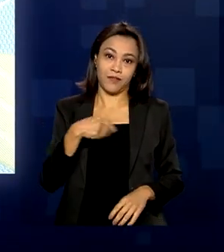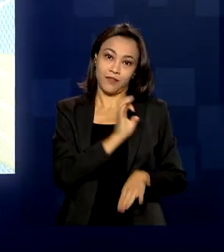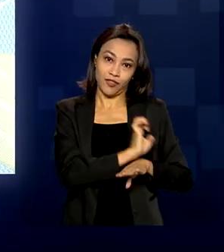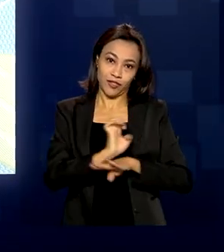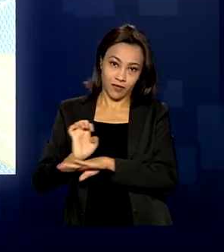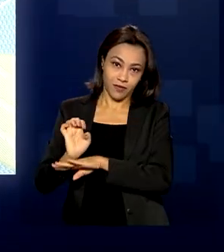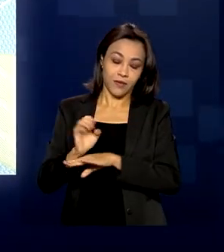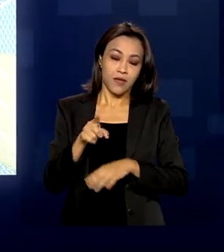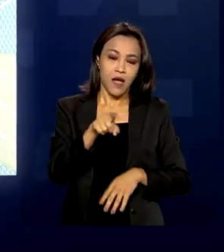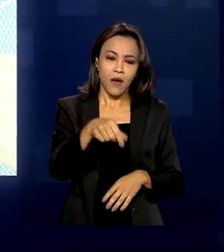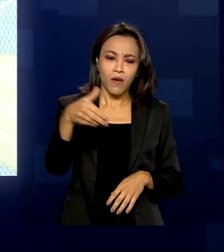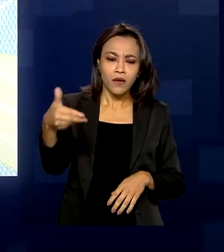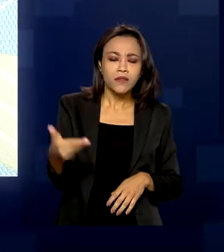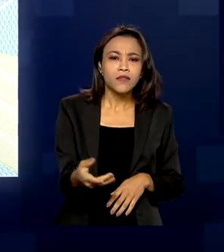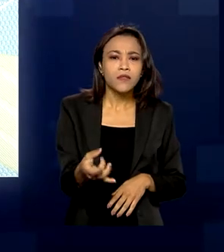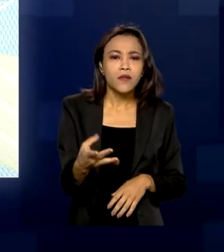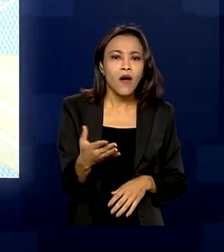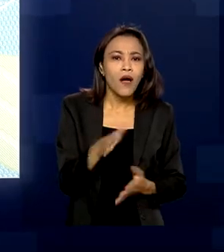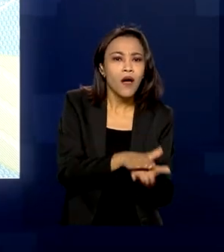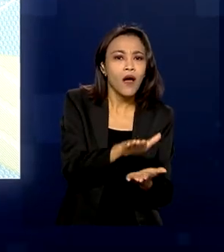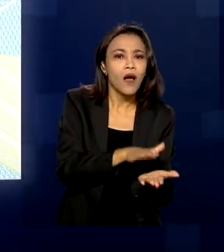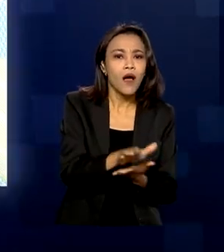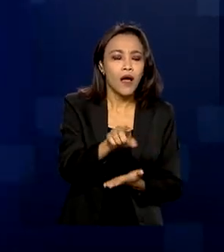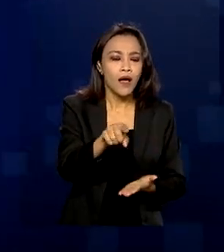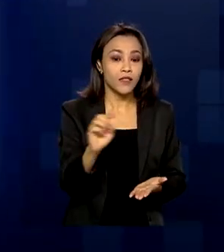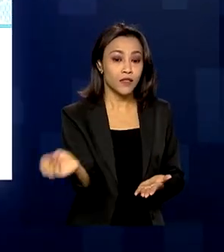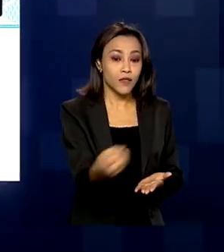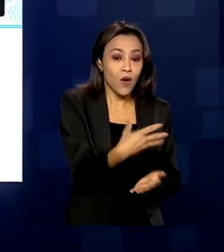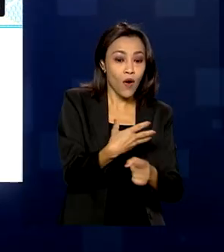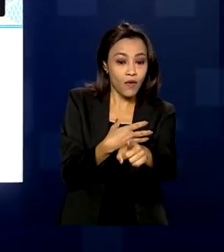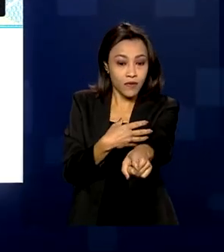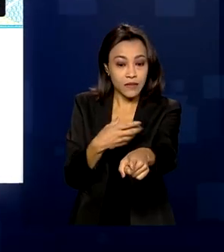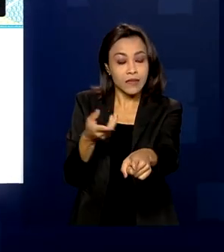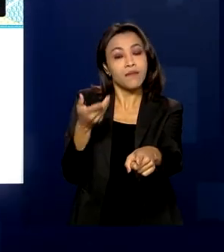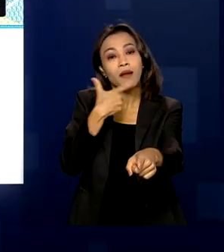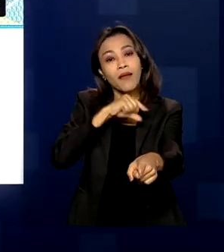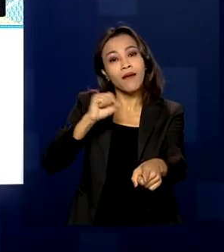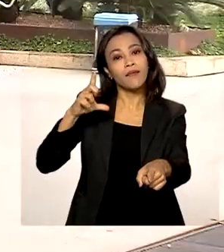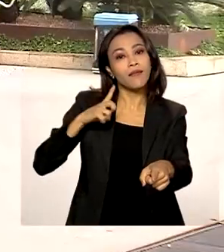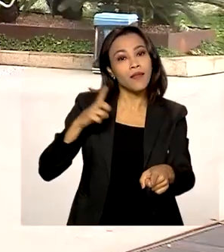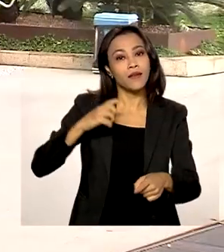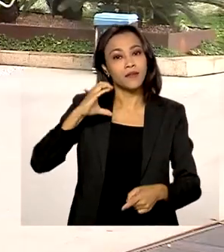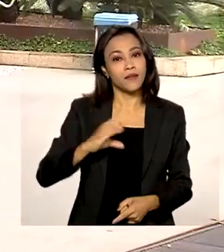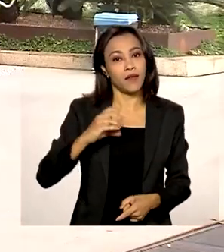somente serão emitidas as novas carteiras de identidade para quem estiver com o CPF atualizado.